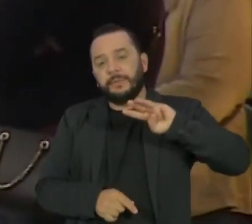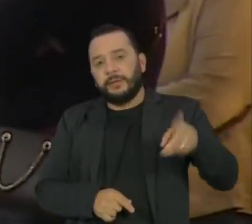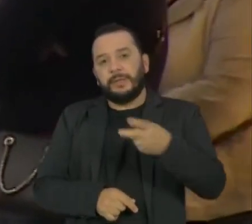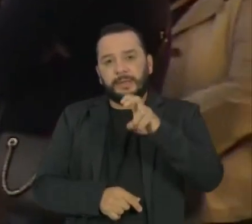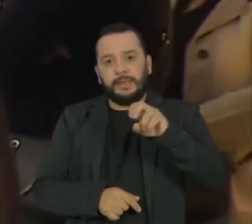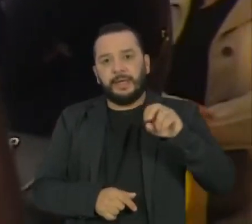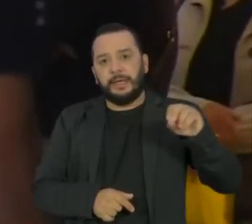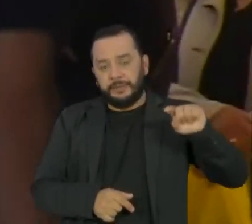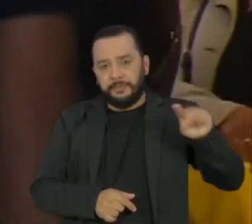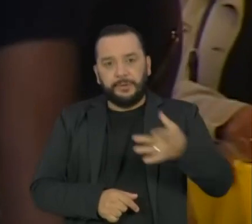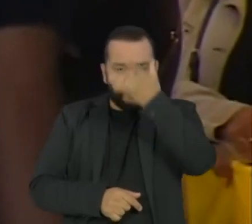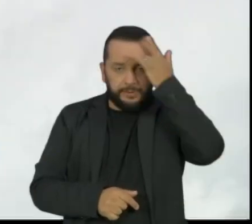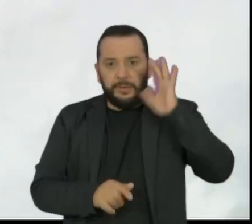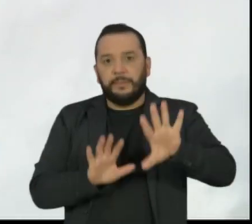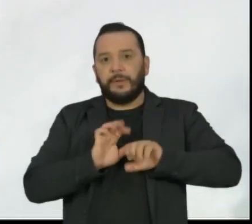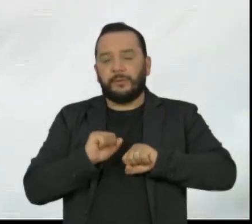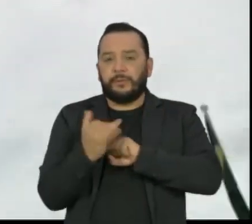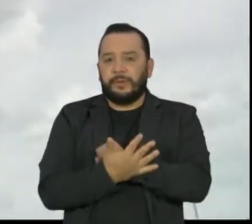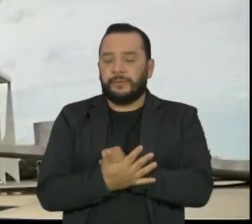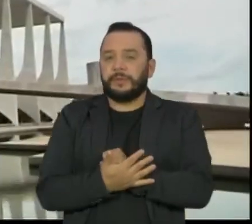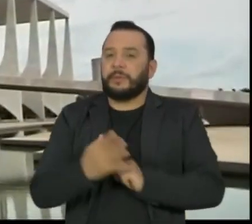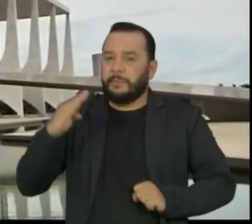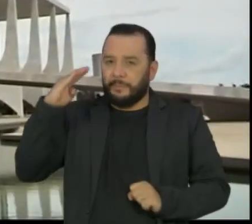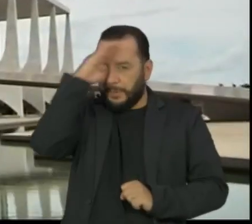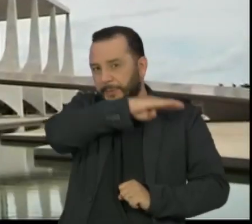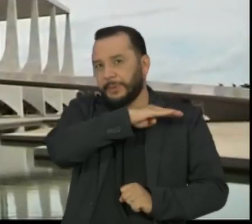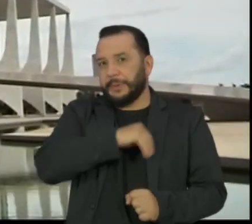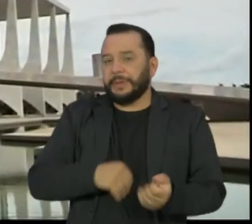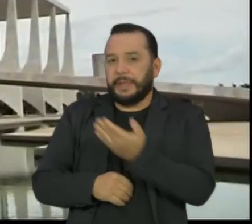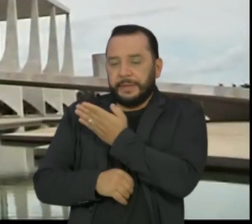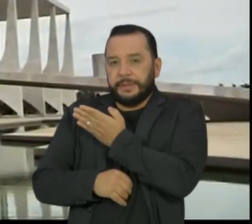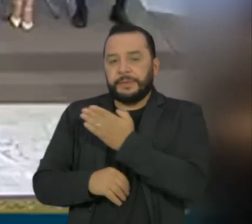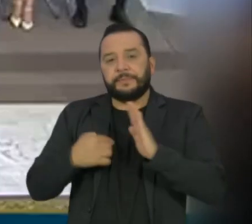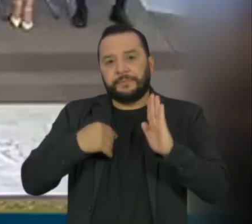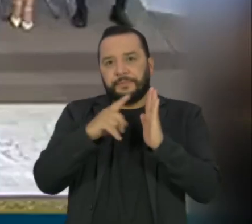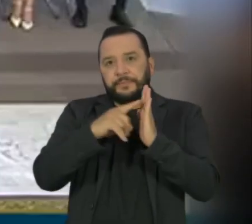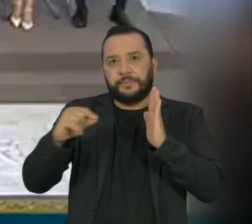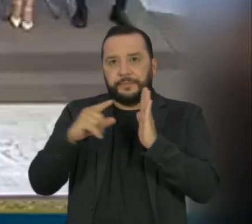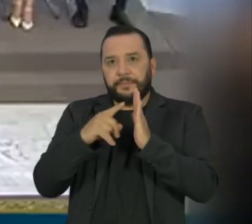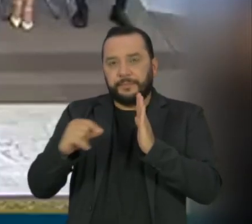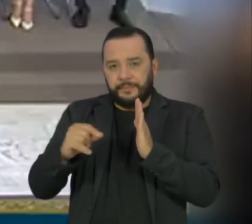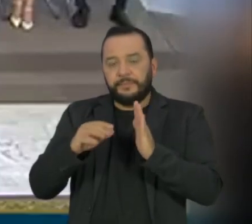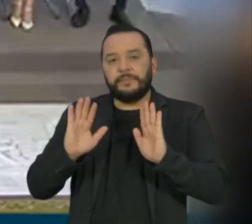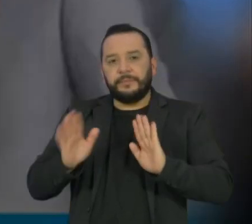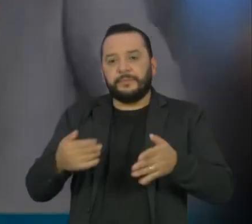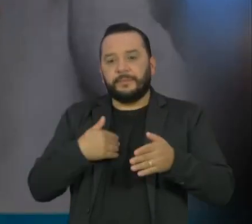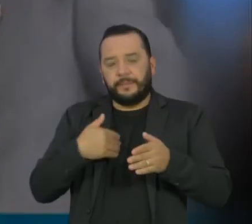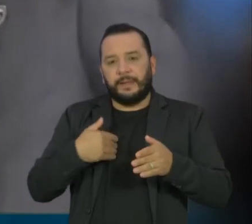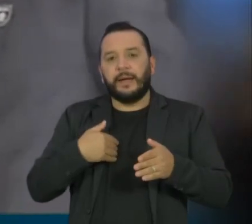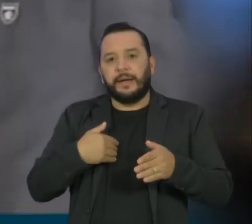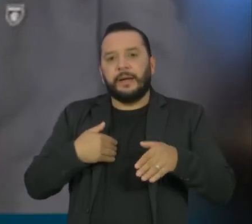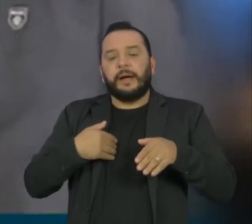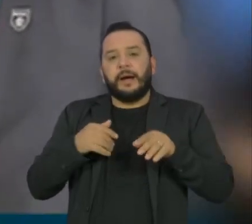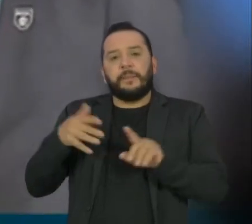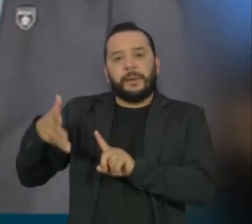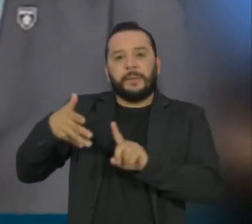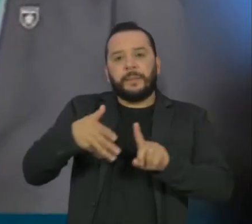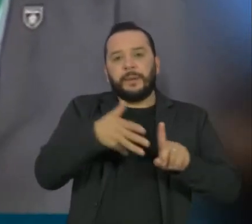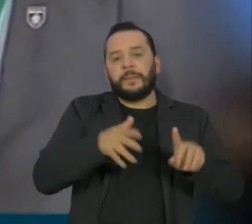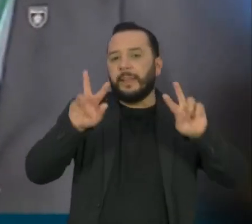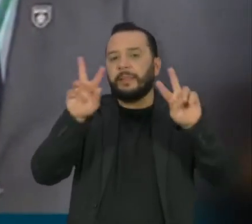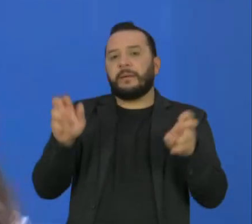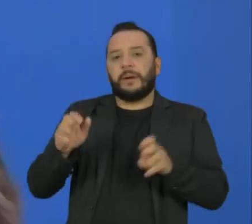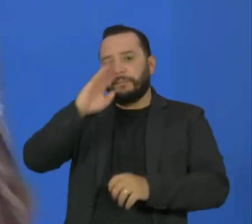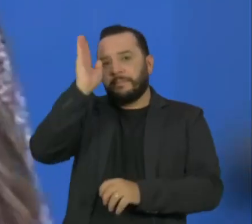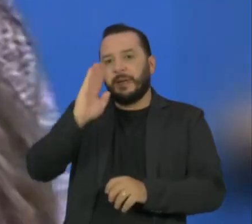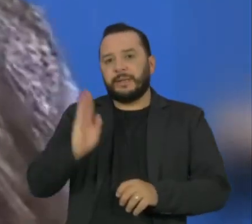casos do novo coronavírus, Bolsonaro fez o evento chamado Brasil Vencendo a Covid-19 no Palácio do